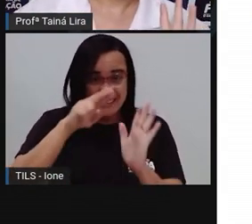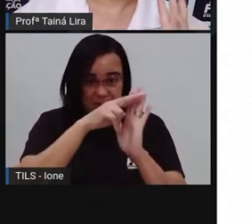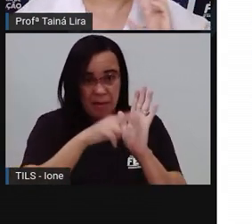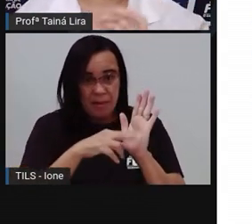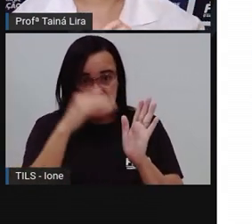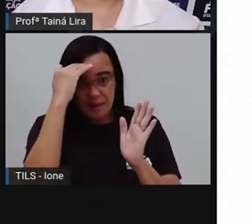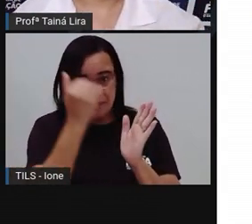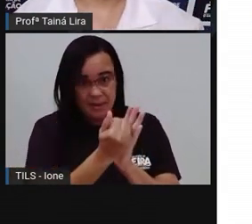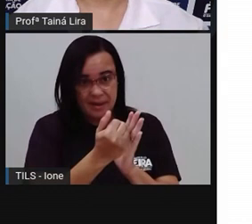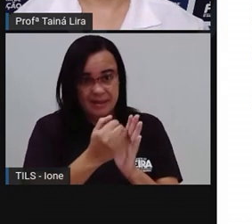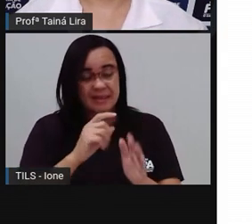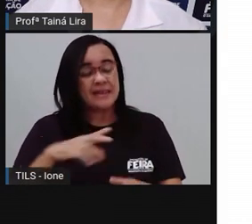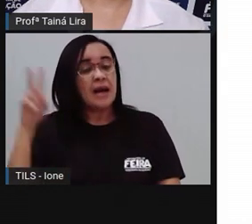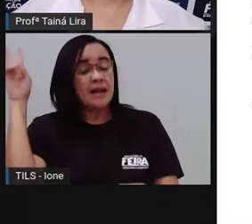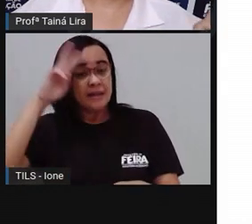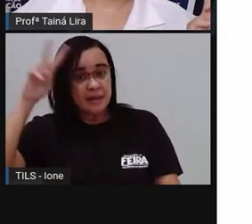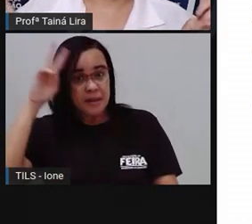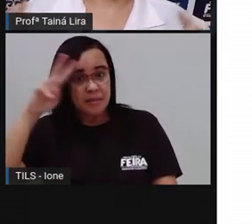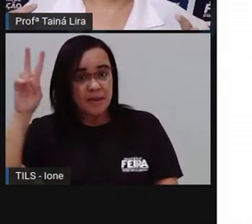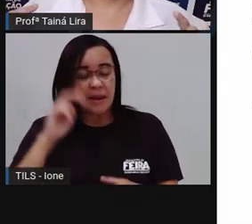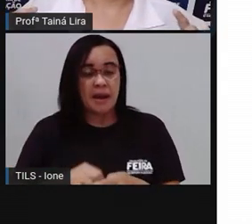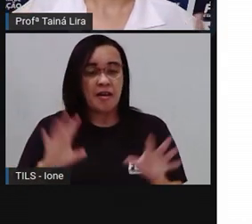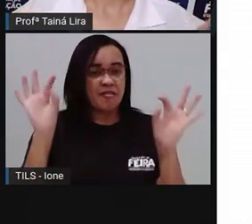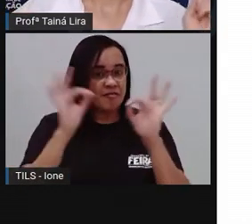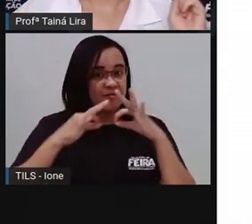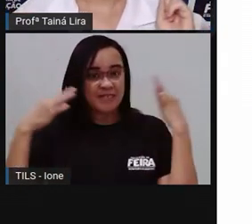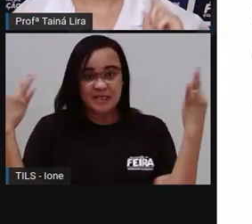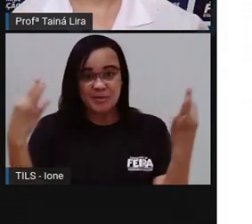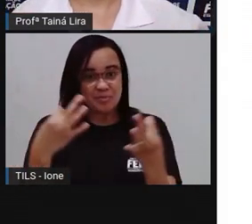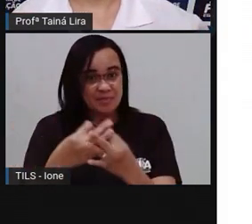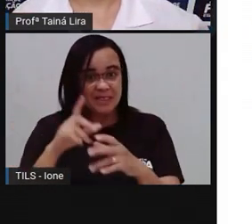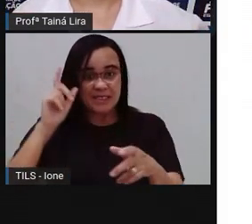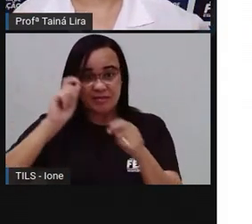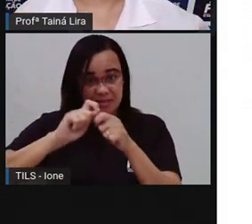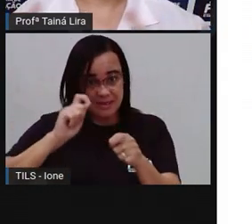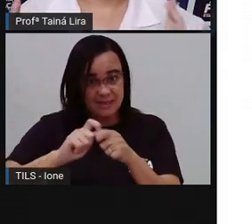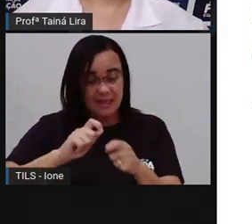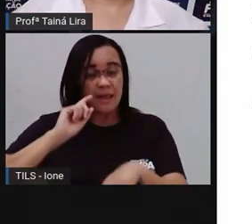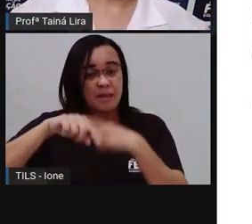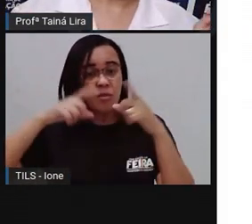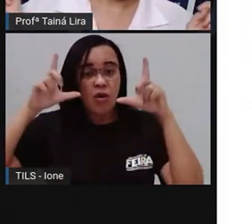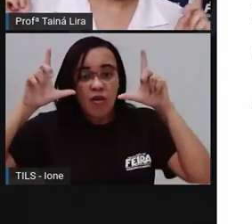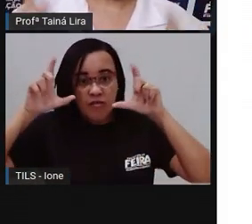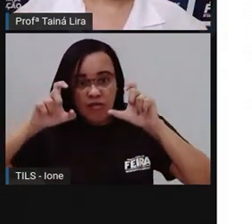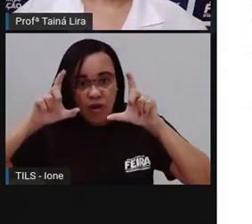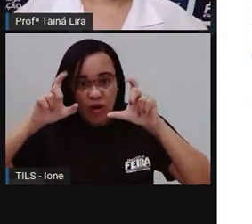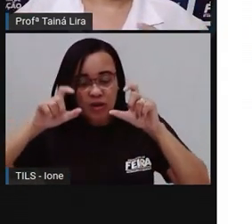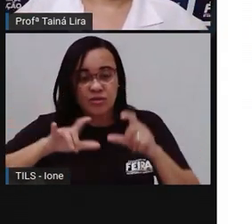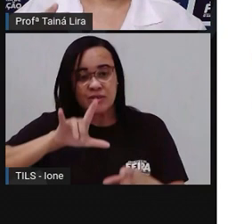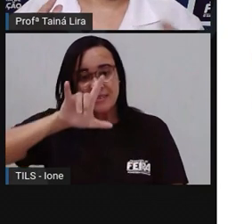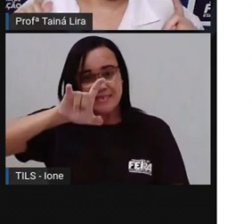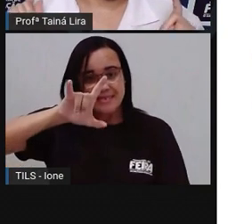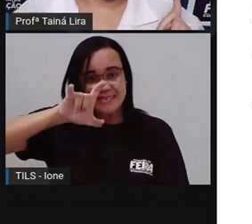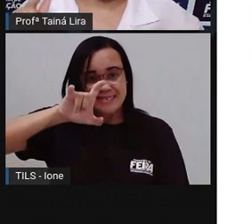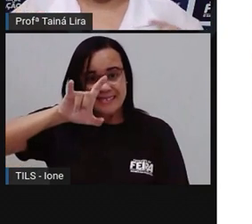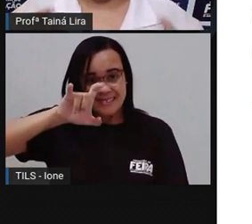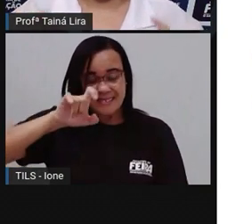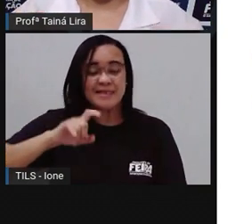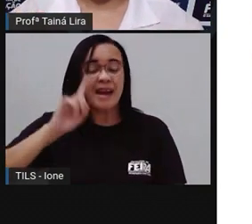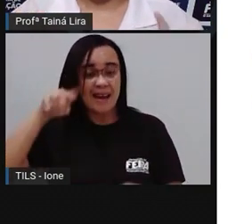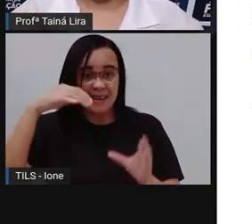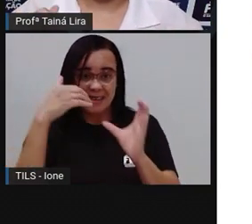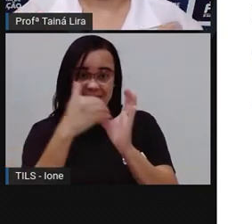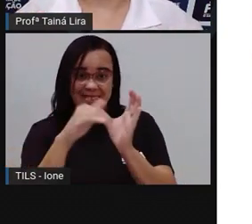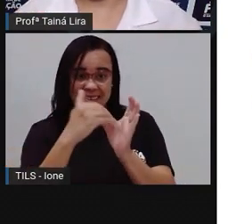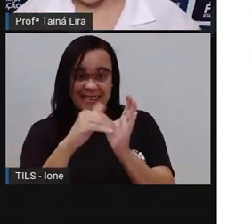Lembrar de pedir ao papai e a mamãe para tirar foto, postar lá no Instagram e marcar a Secretaria de Educação para a gente